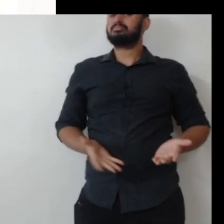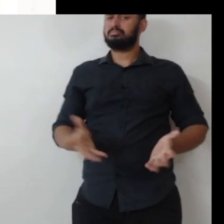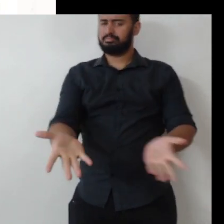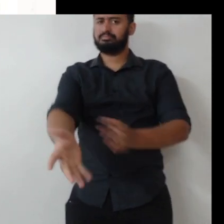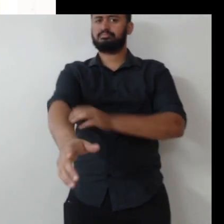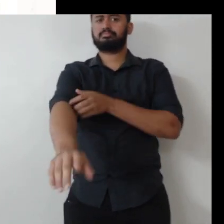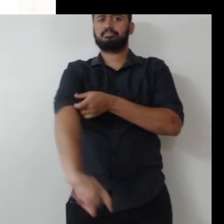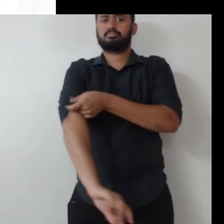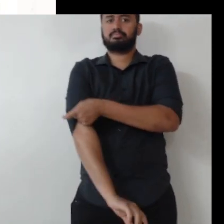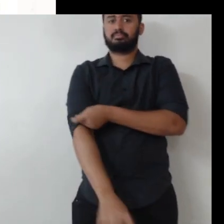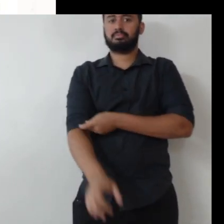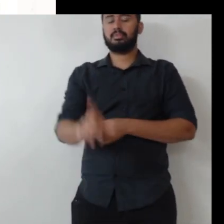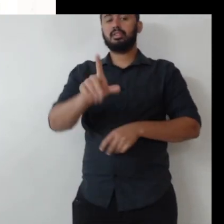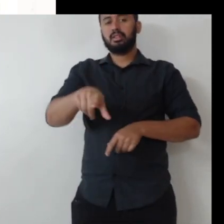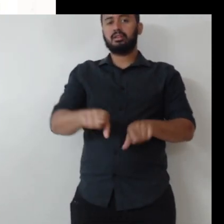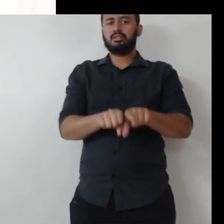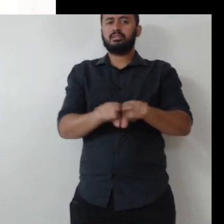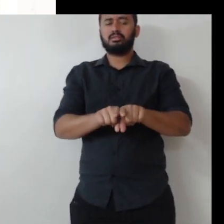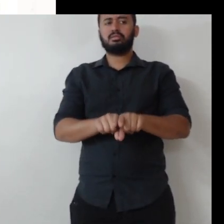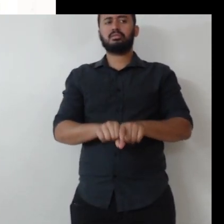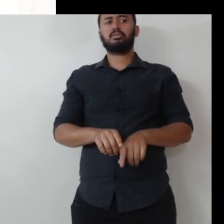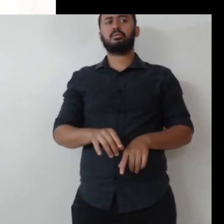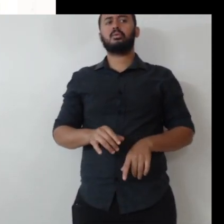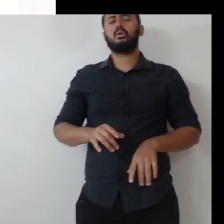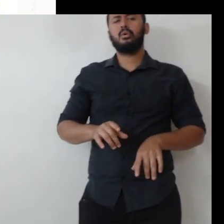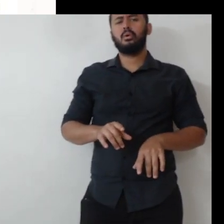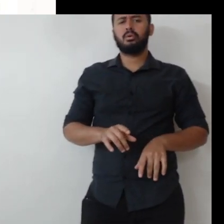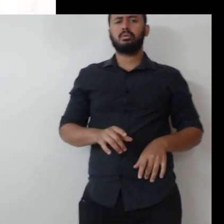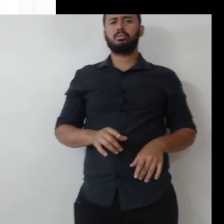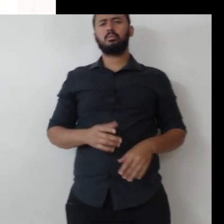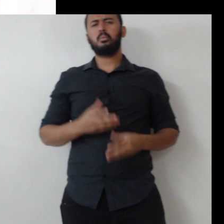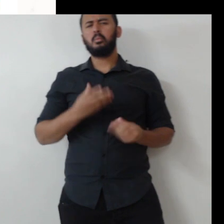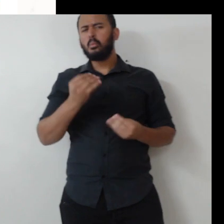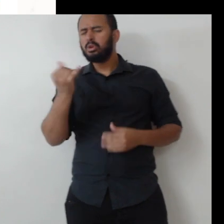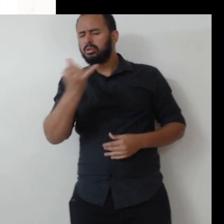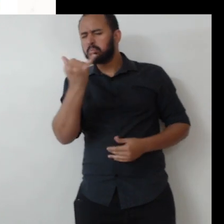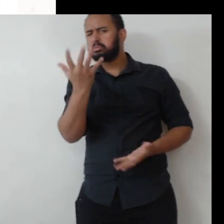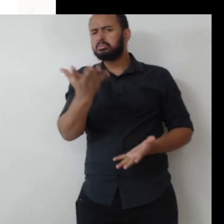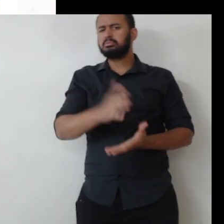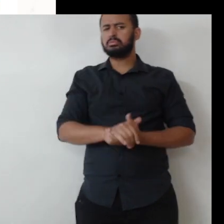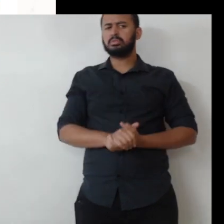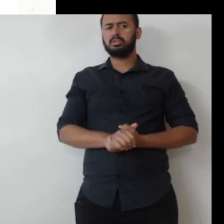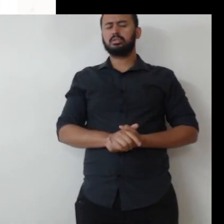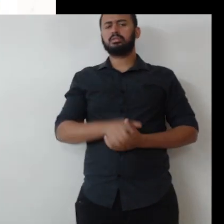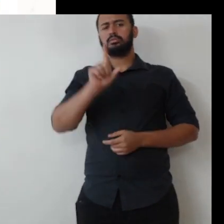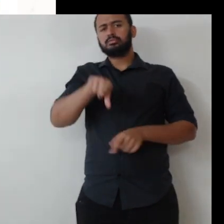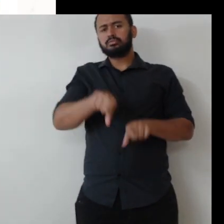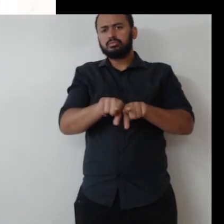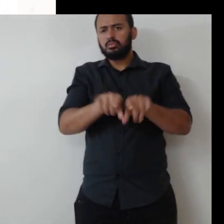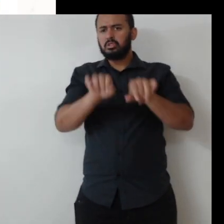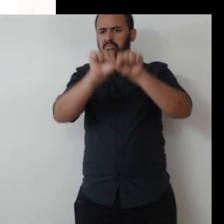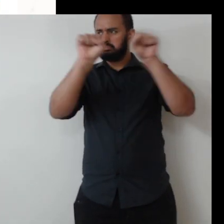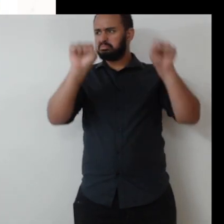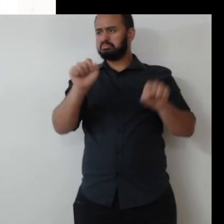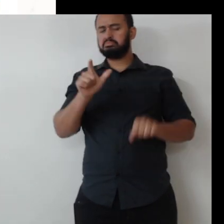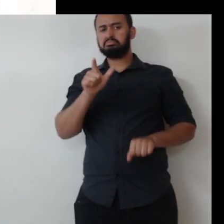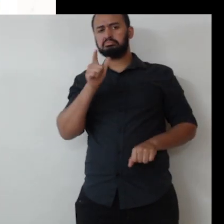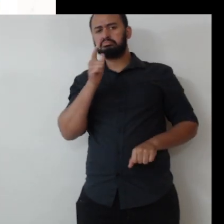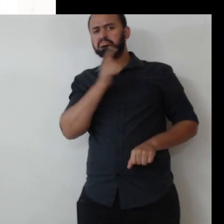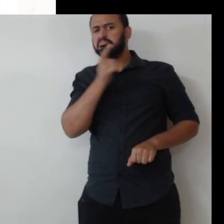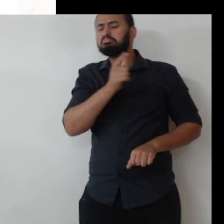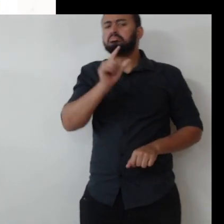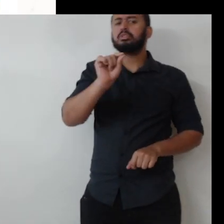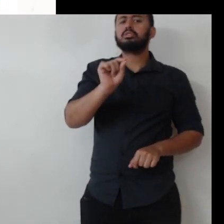dos recursos. Uma visão bem interessante, a 3P, esses temas são muito merecedores de serem